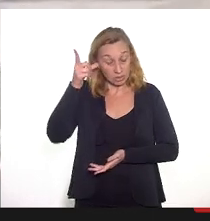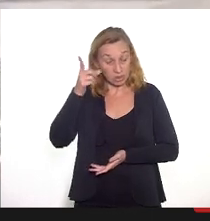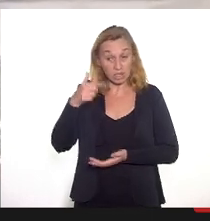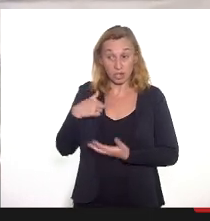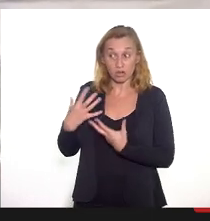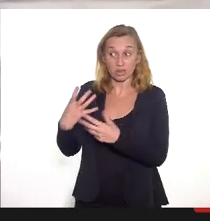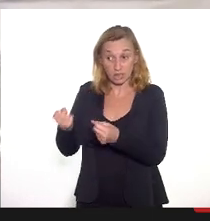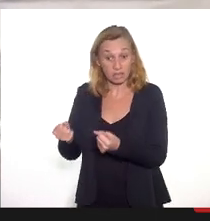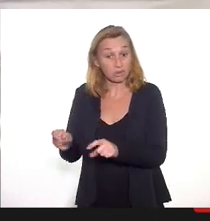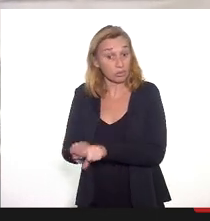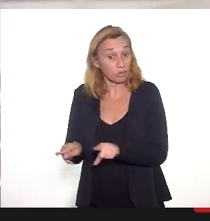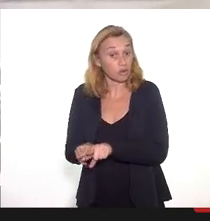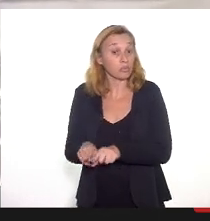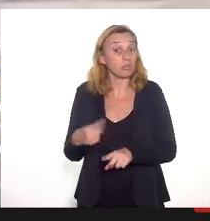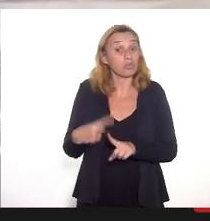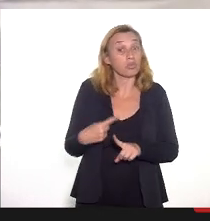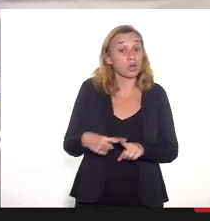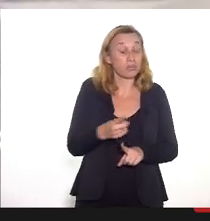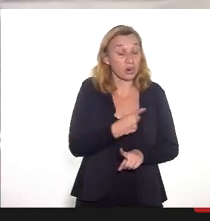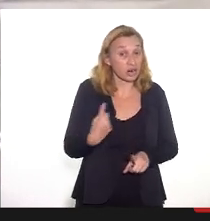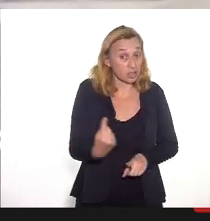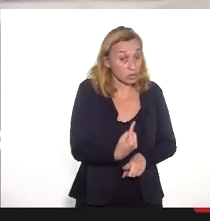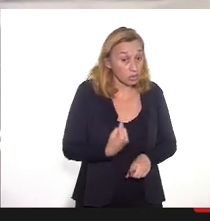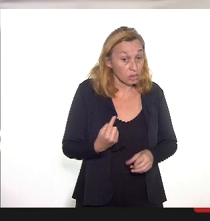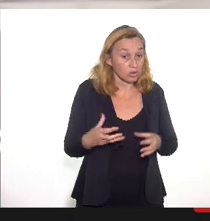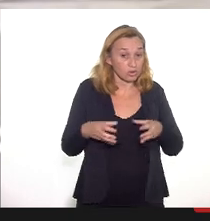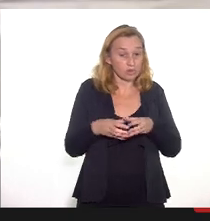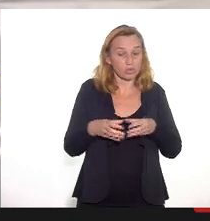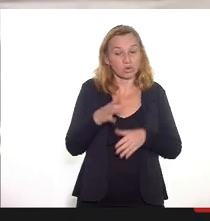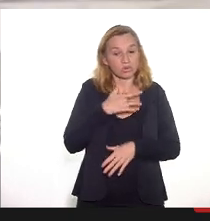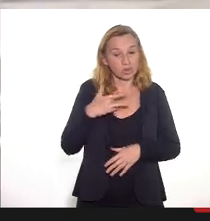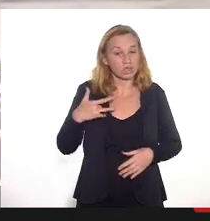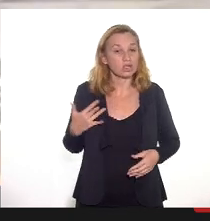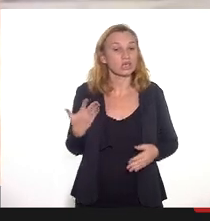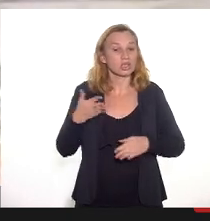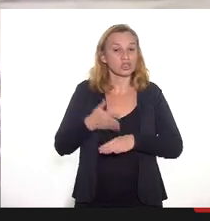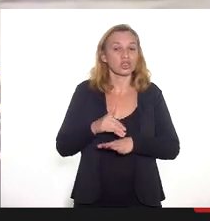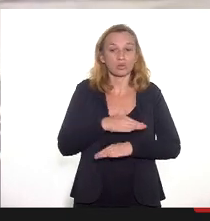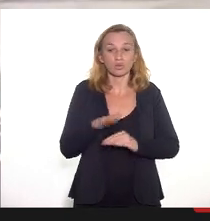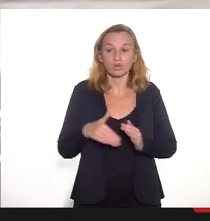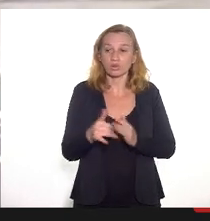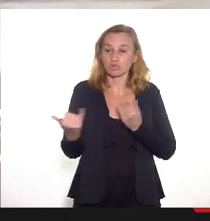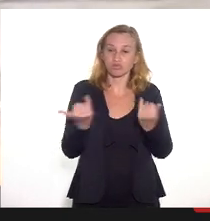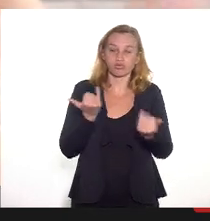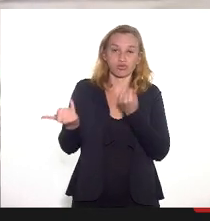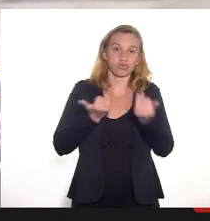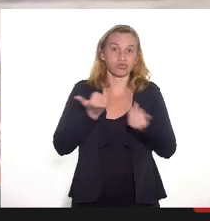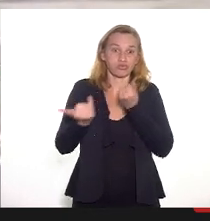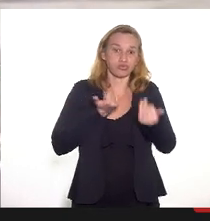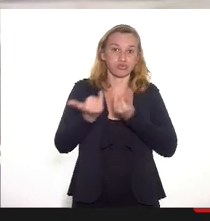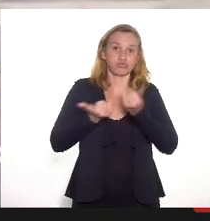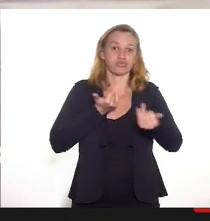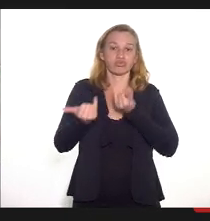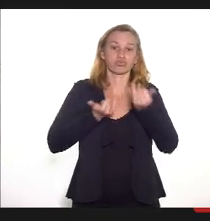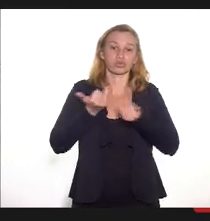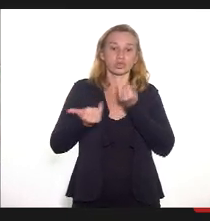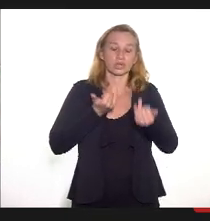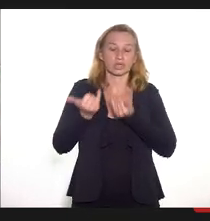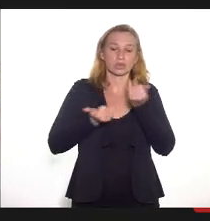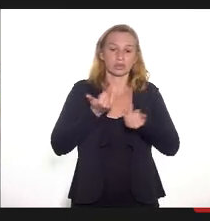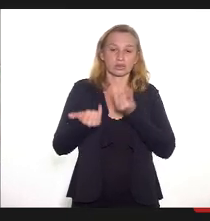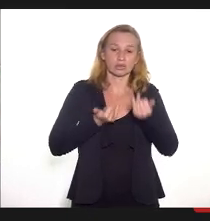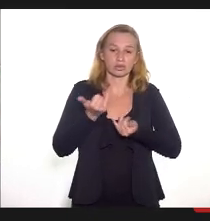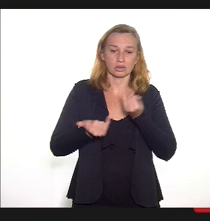porque para nós que somos da Comissão de Saúde chegam todas essas informações e todos esses questões.